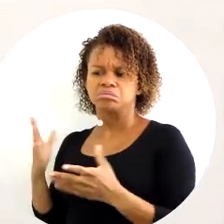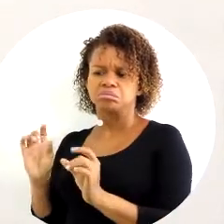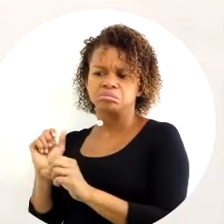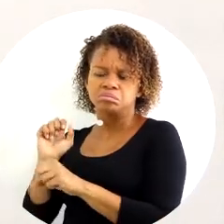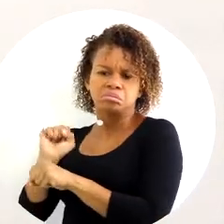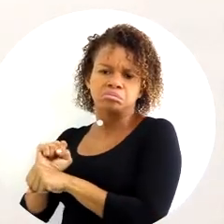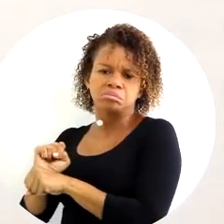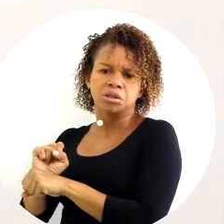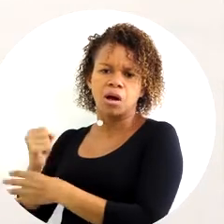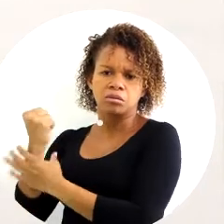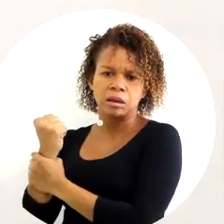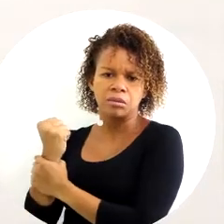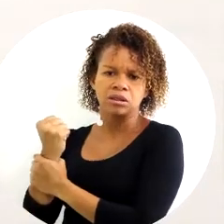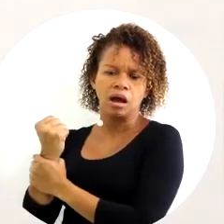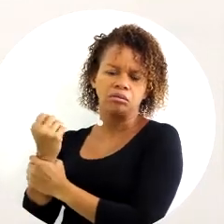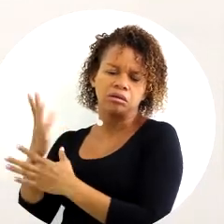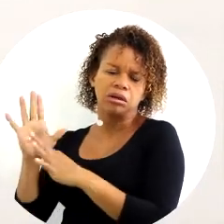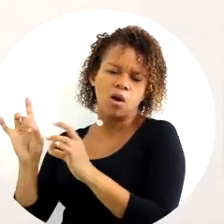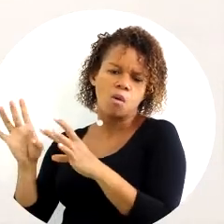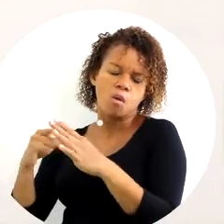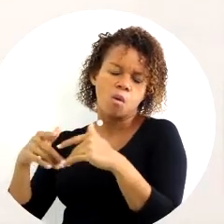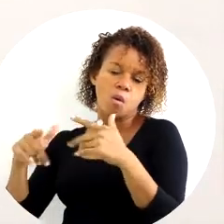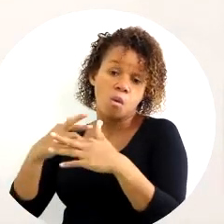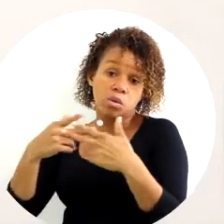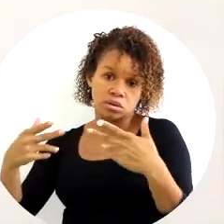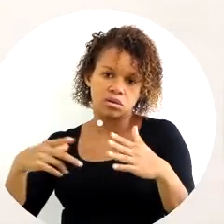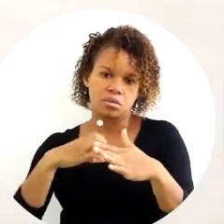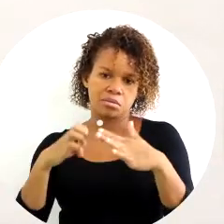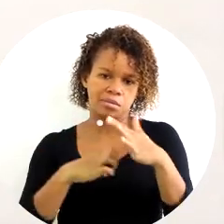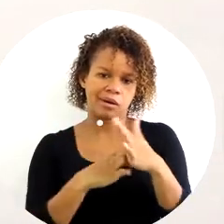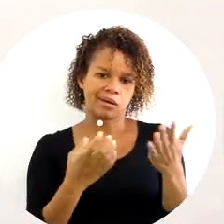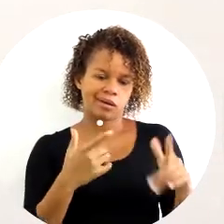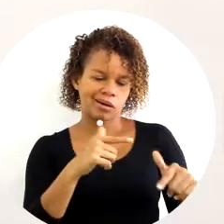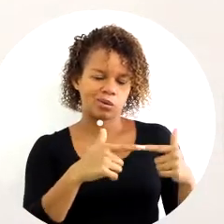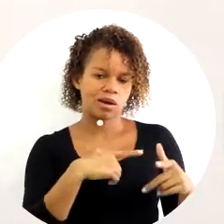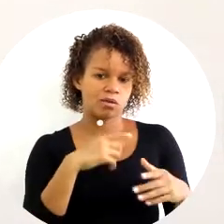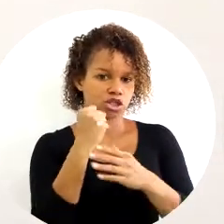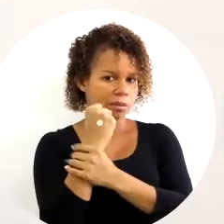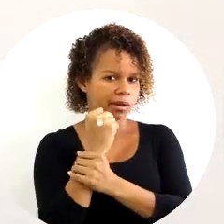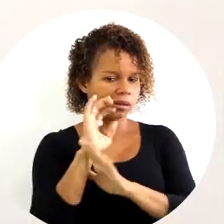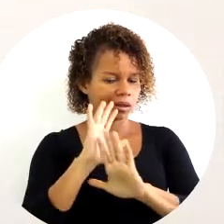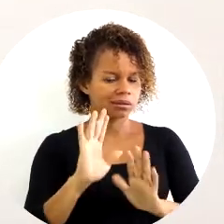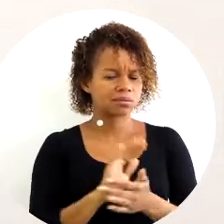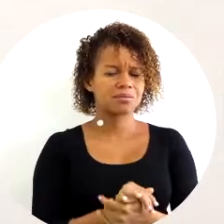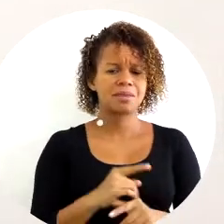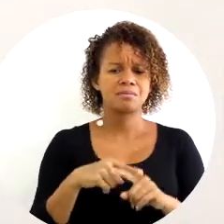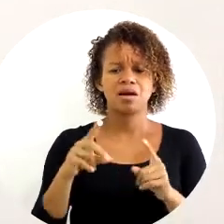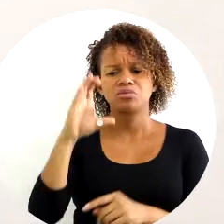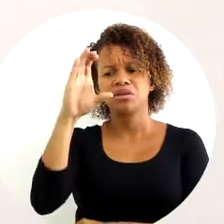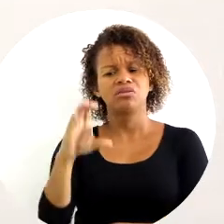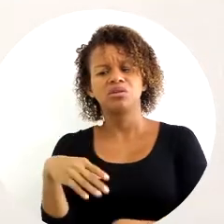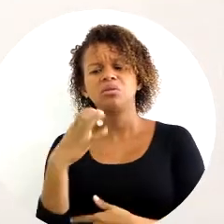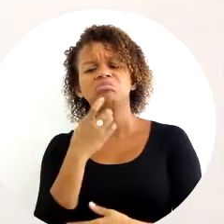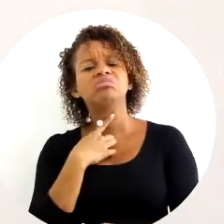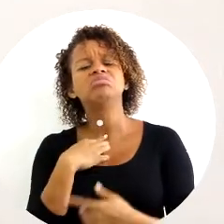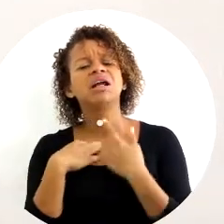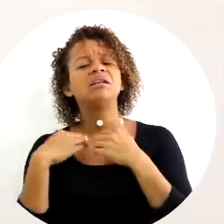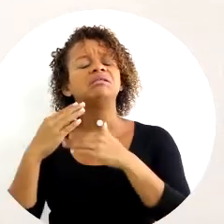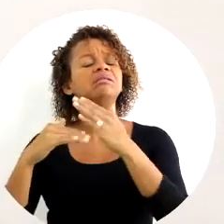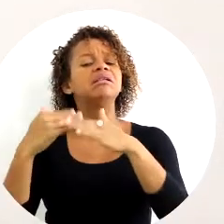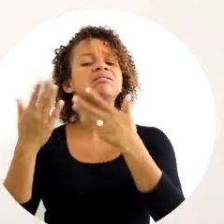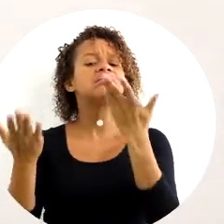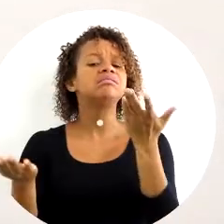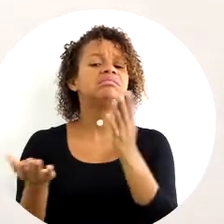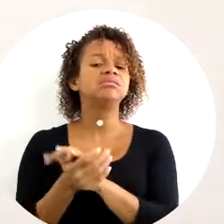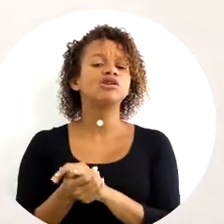a suposta estabilidade que alguns empregos dão para a gente. Suposta estabilidade. E aí o indivíduo não quer crescer. Então,